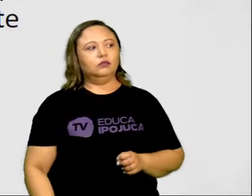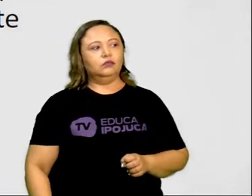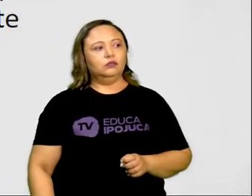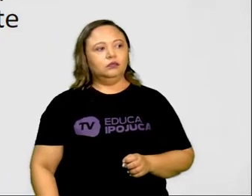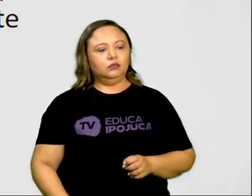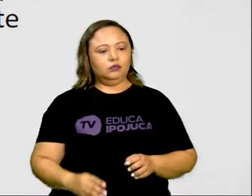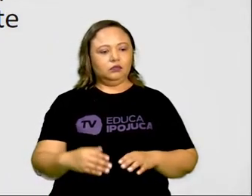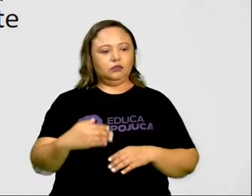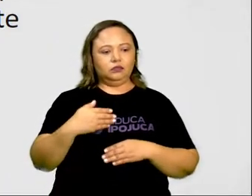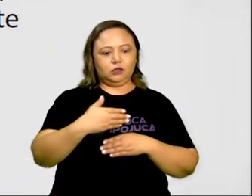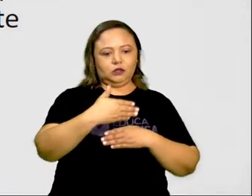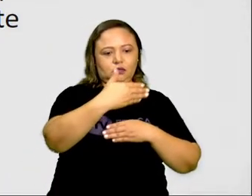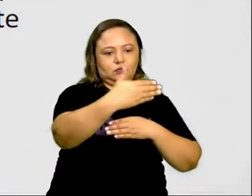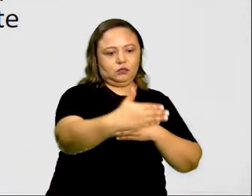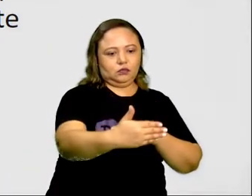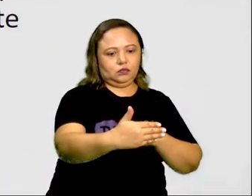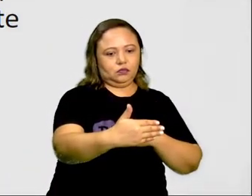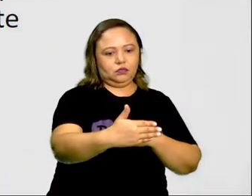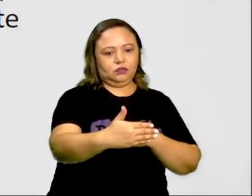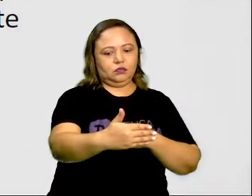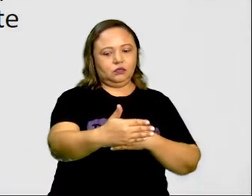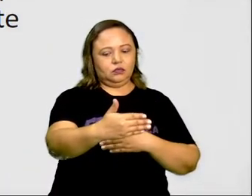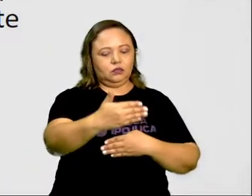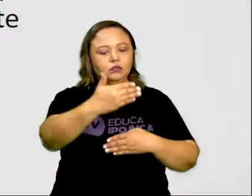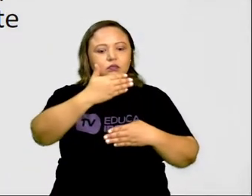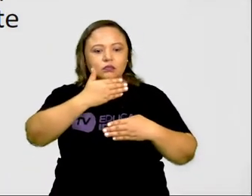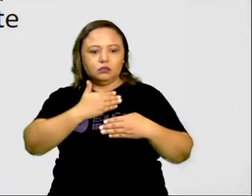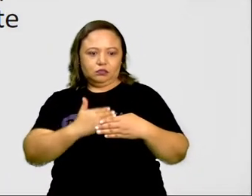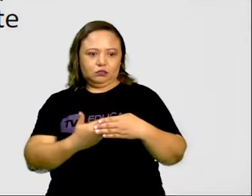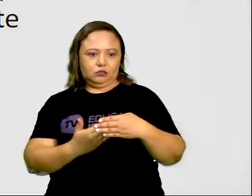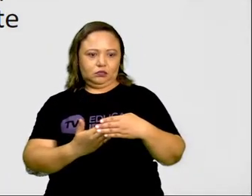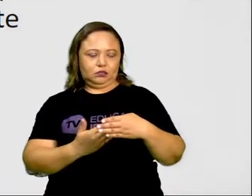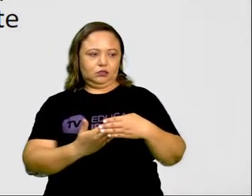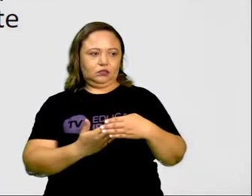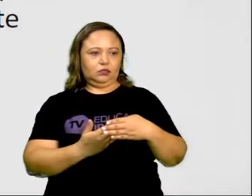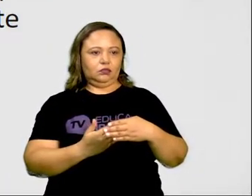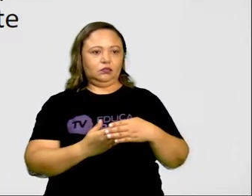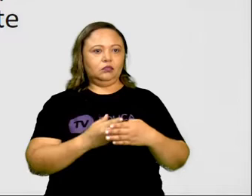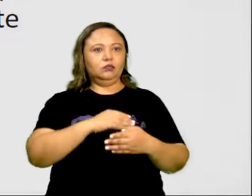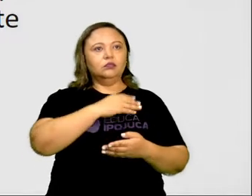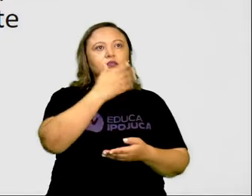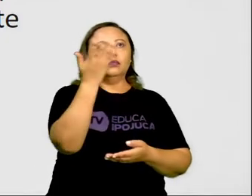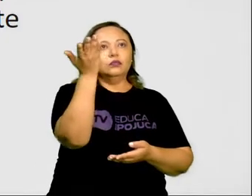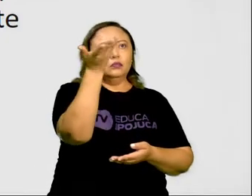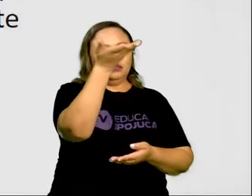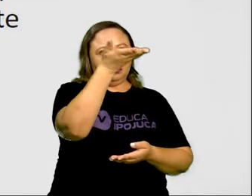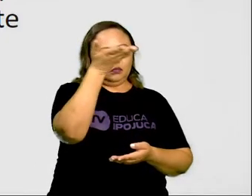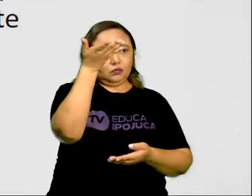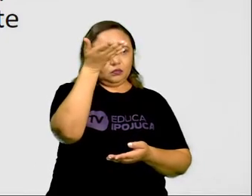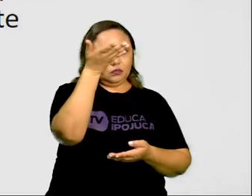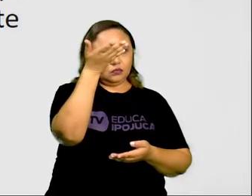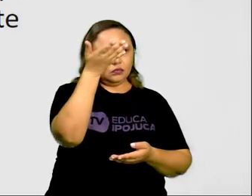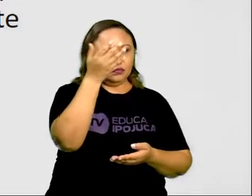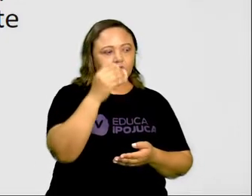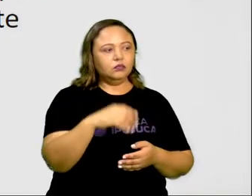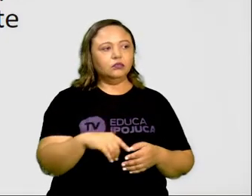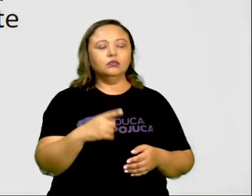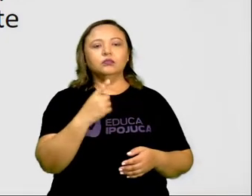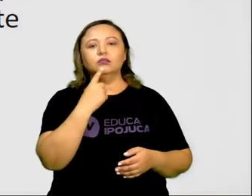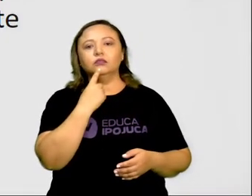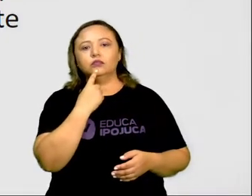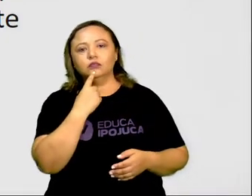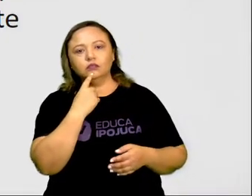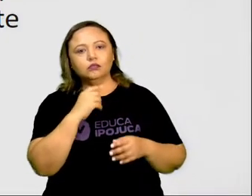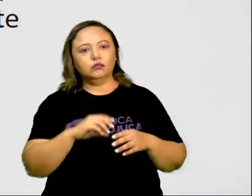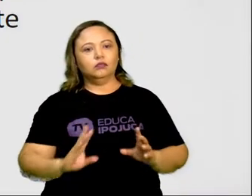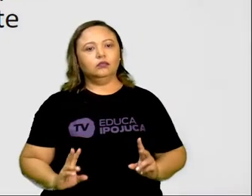na frente, atrás, em cima do tapete, perto da